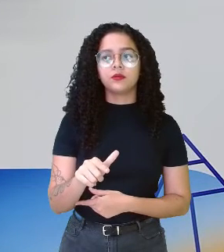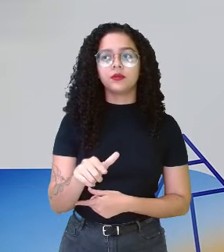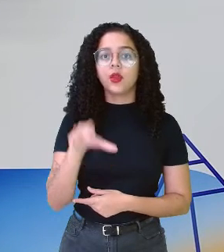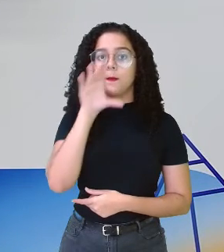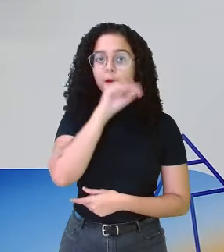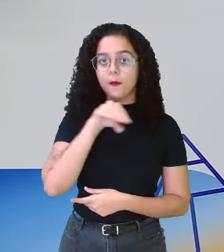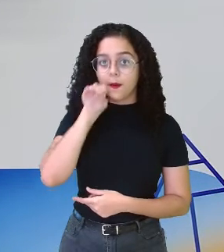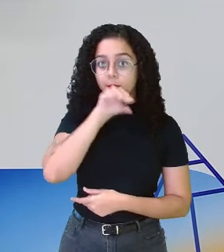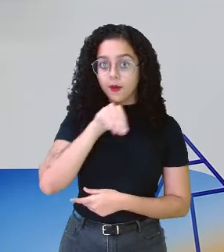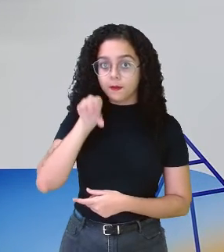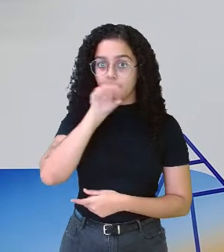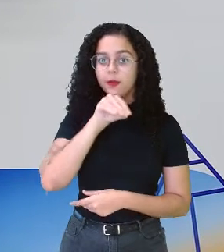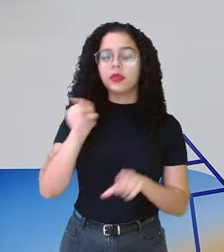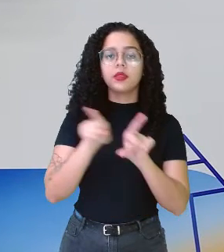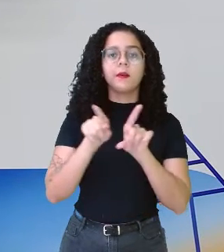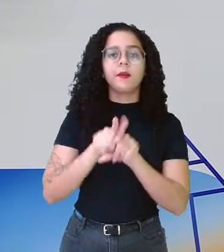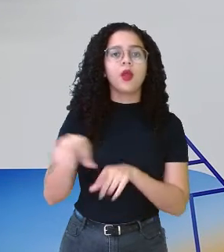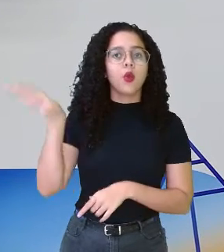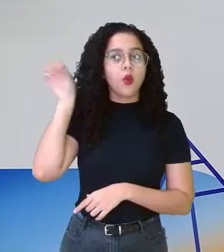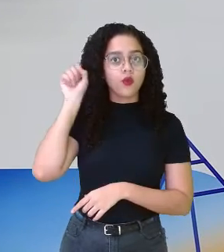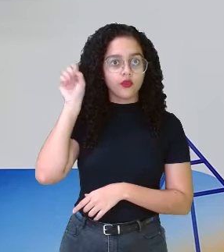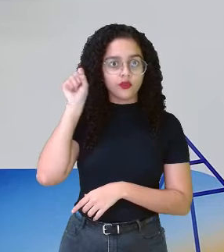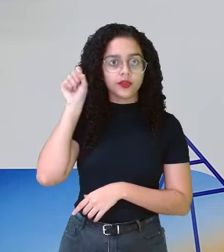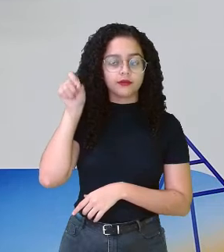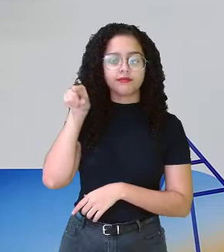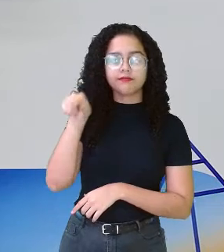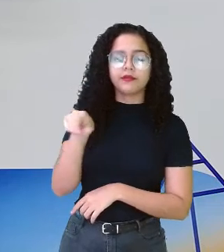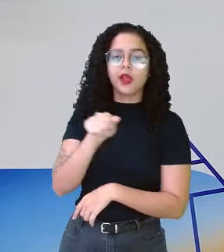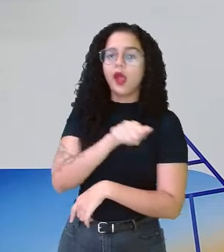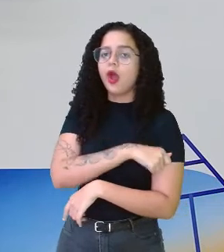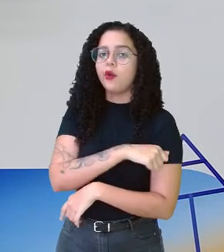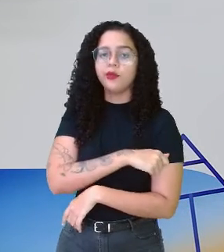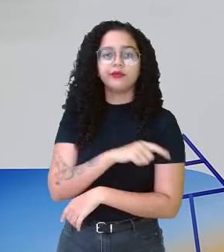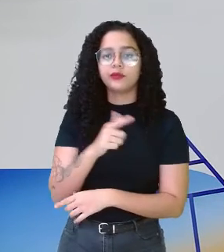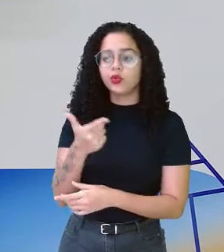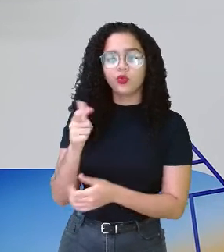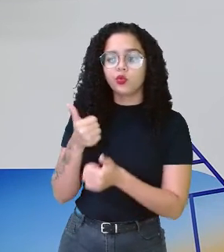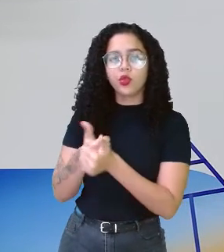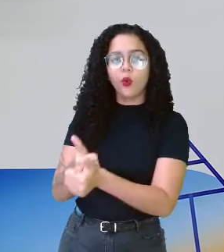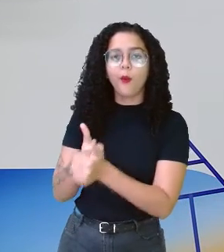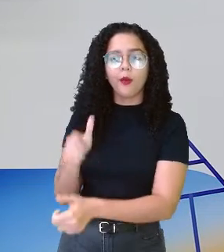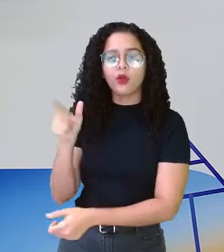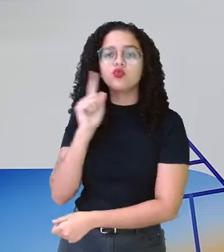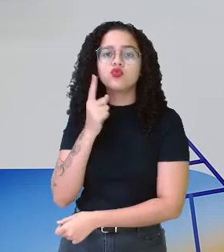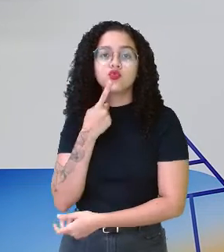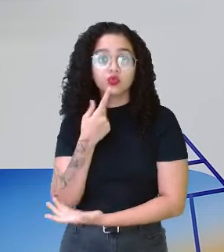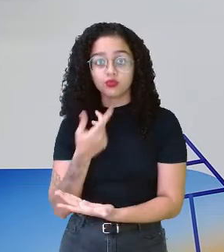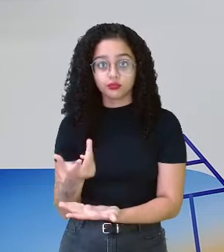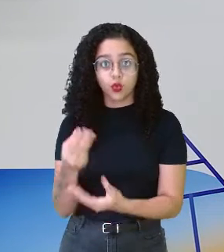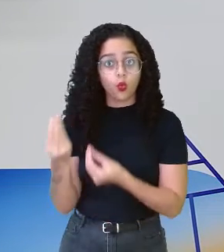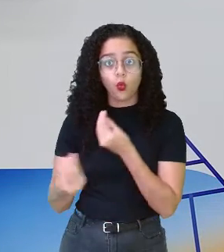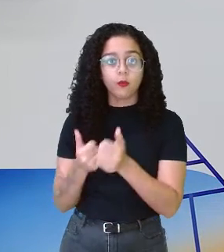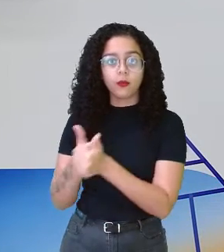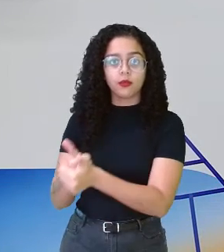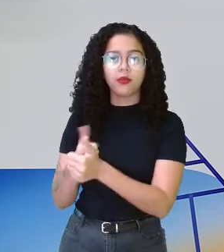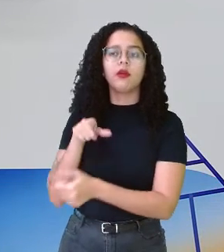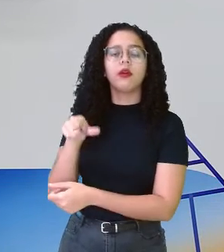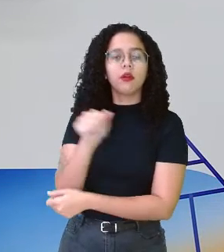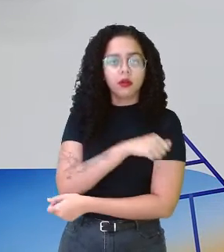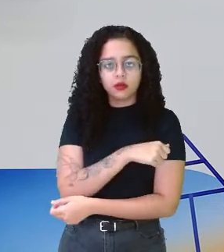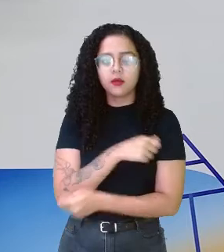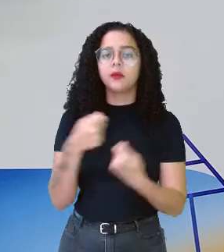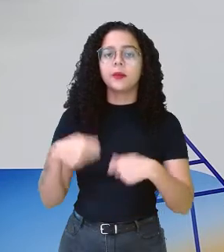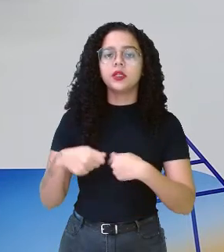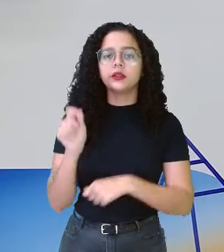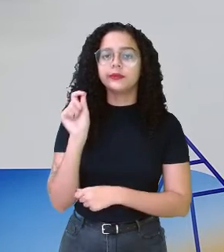falada, ouvida, não é? E esse estudante, ele não acompanha. Então, para esse estudante, ele vai ter